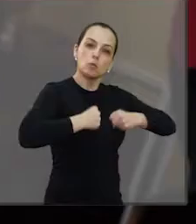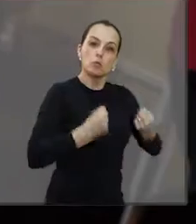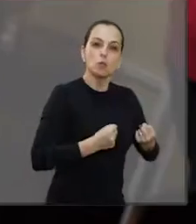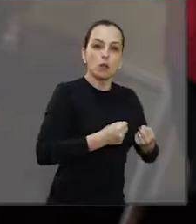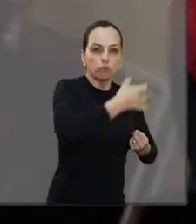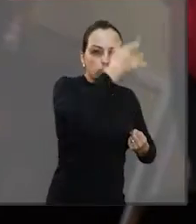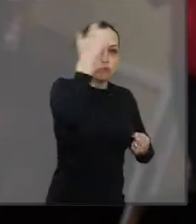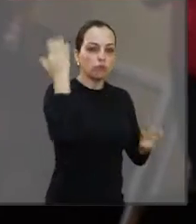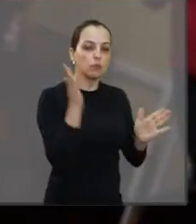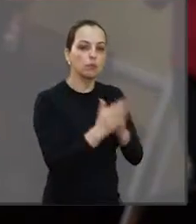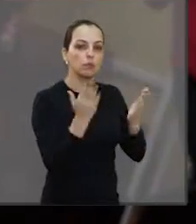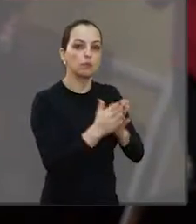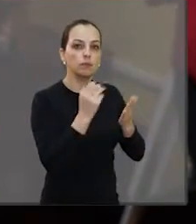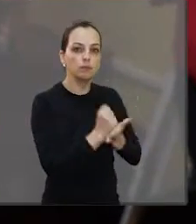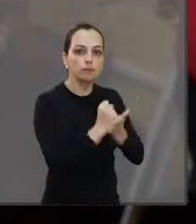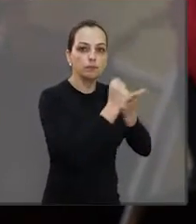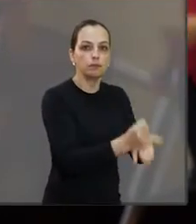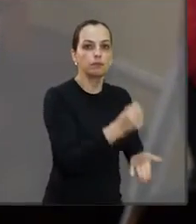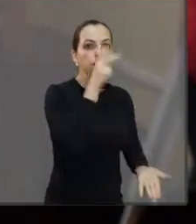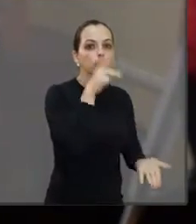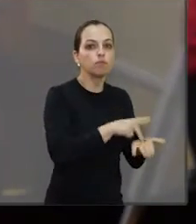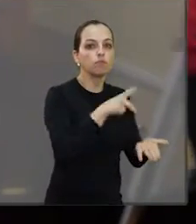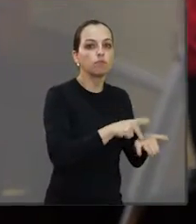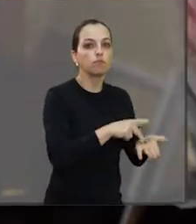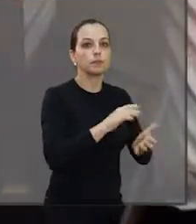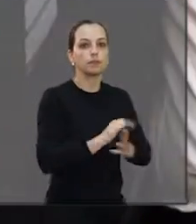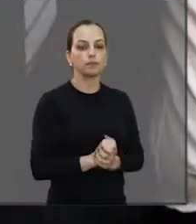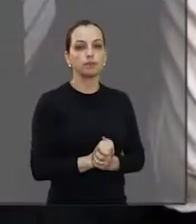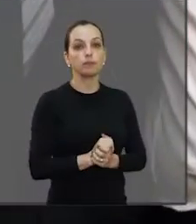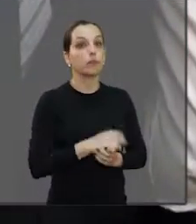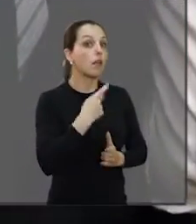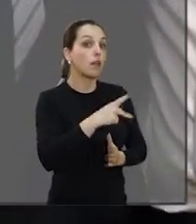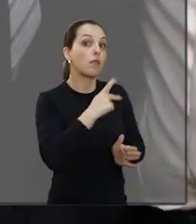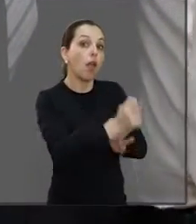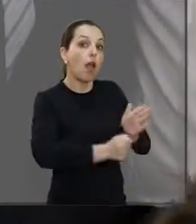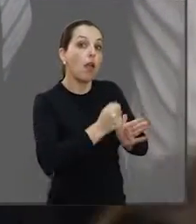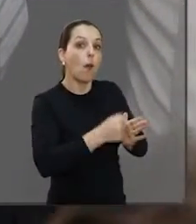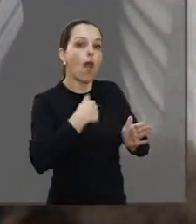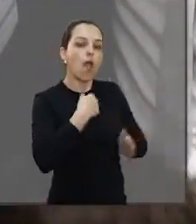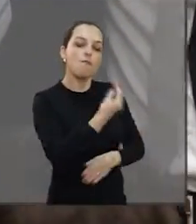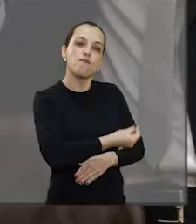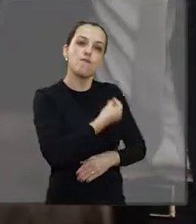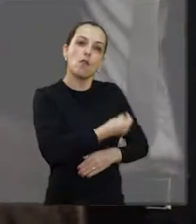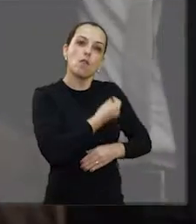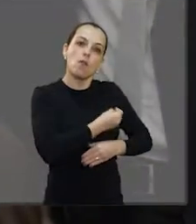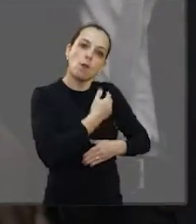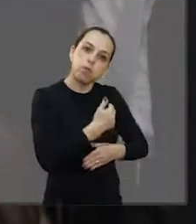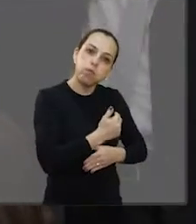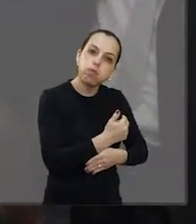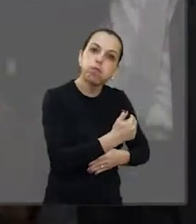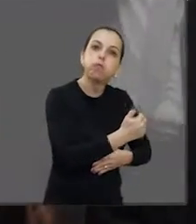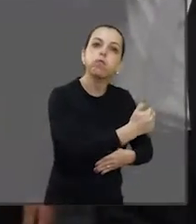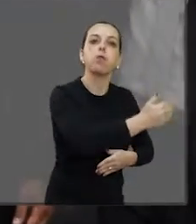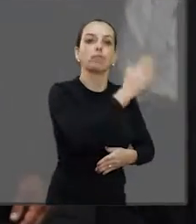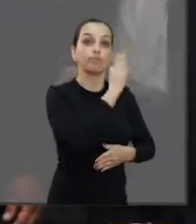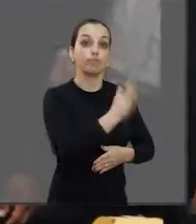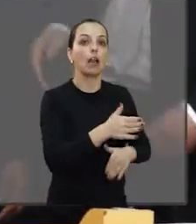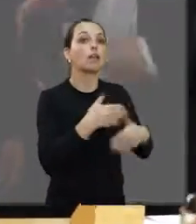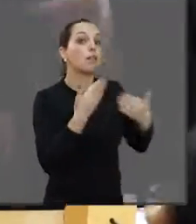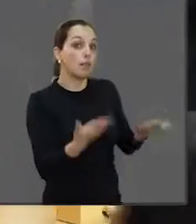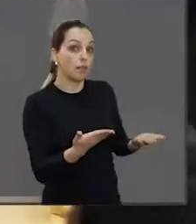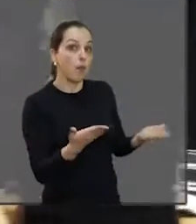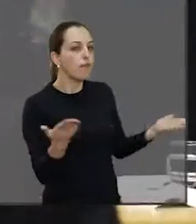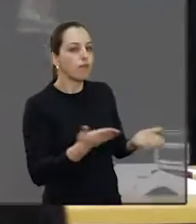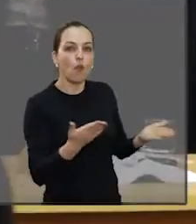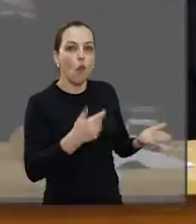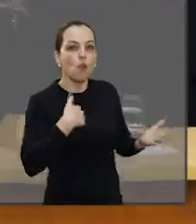Então direta ou indiretamente, felizmente, creio que fazemos algo útil pela comunidade. Passei 40% da minha vida aqui